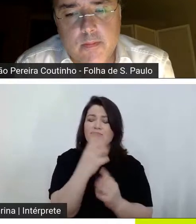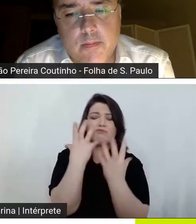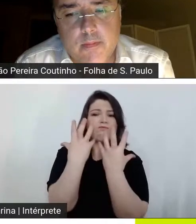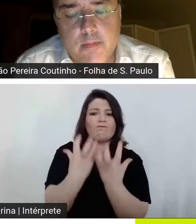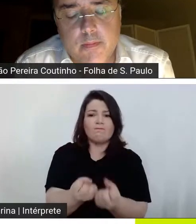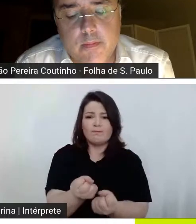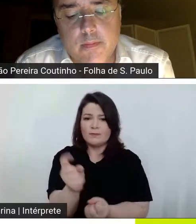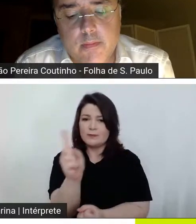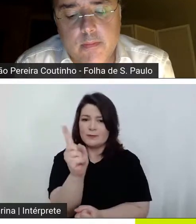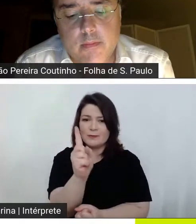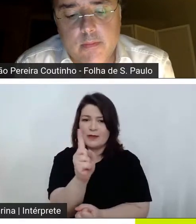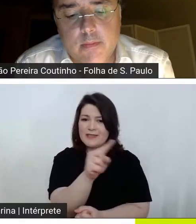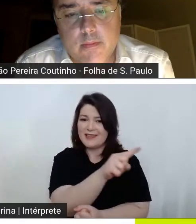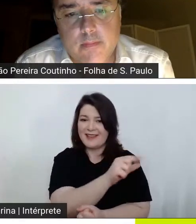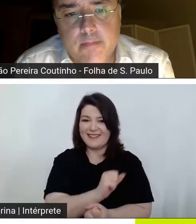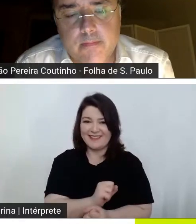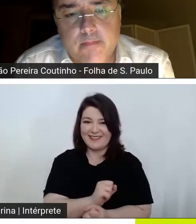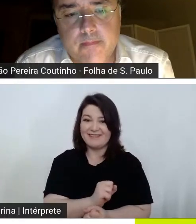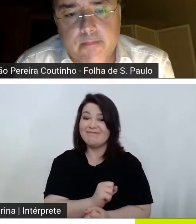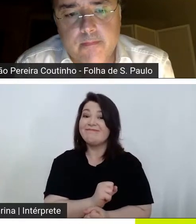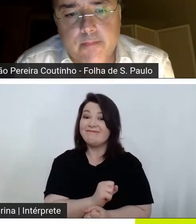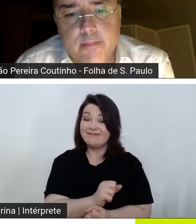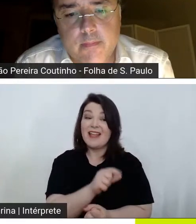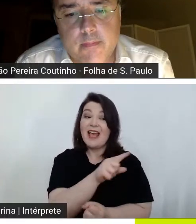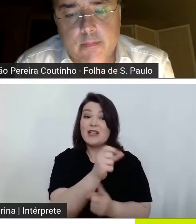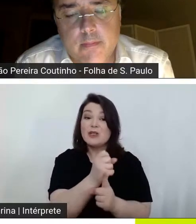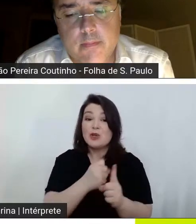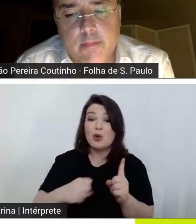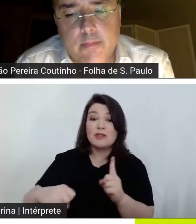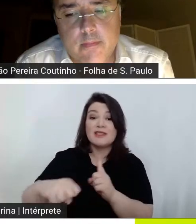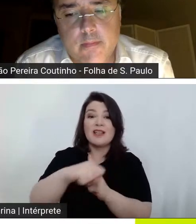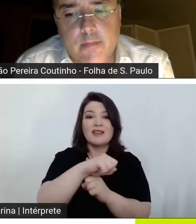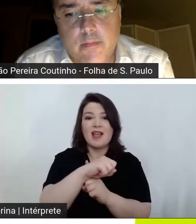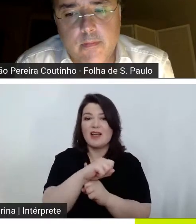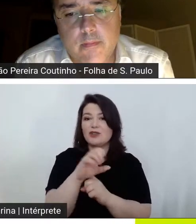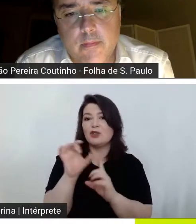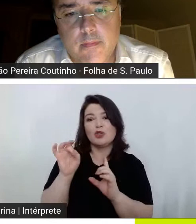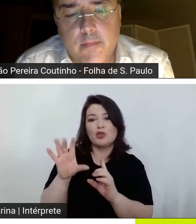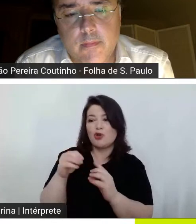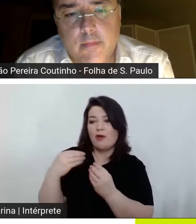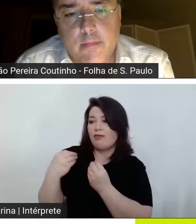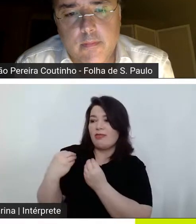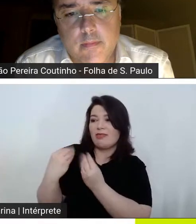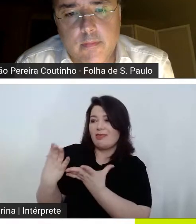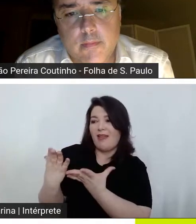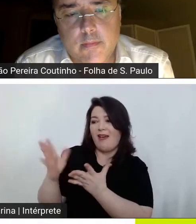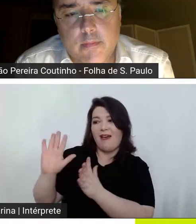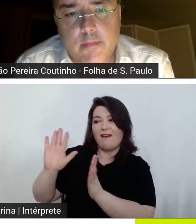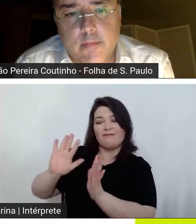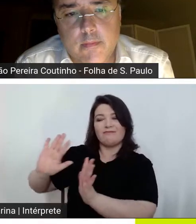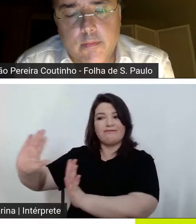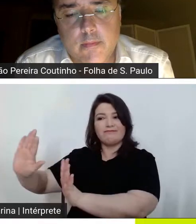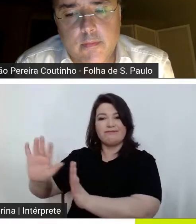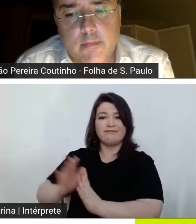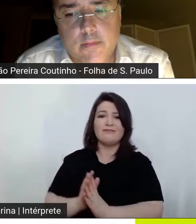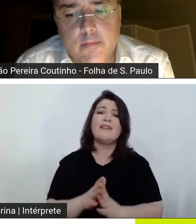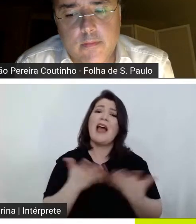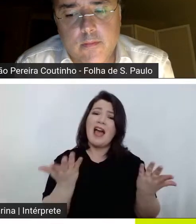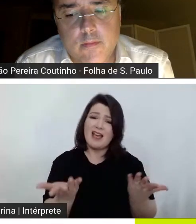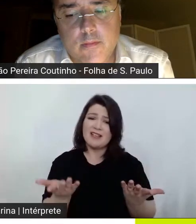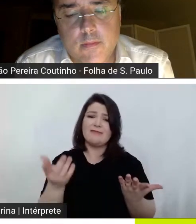contrário não é ela só oferece isso também e eu acho que isso é o mais prejudicial